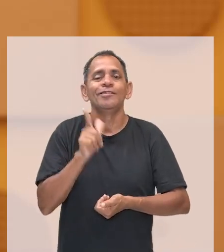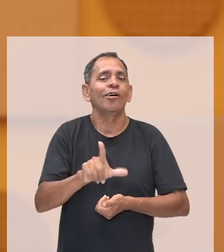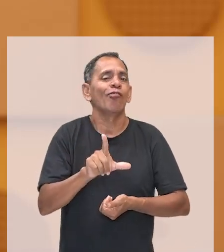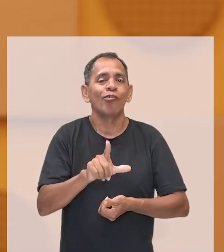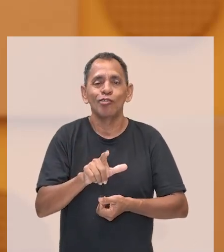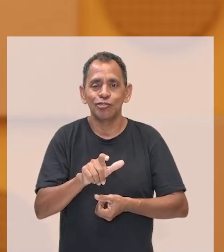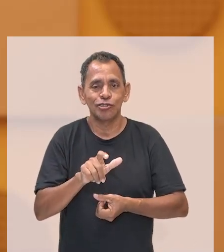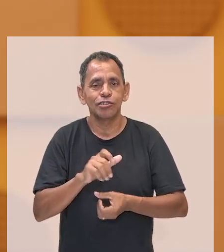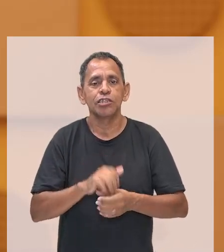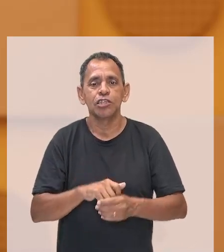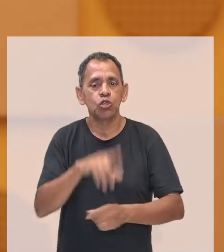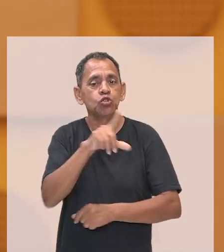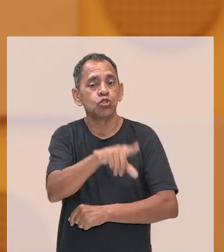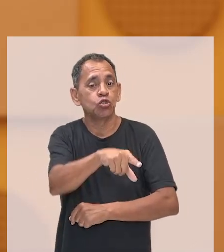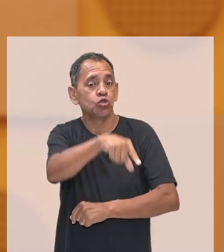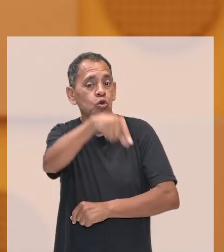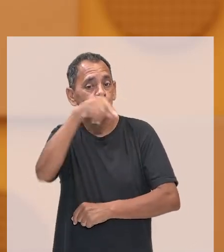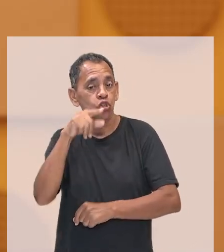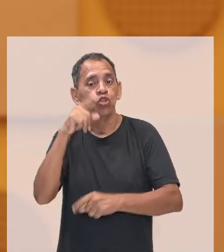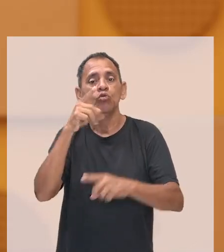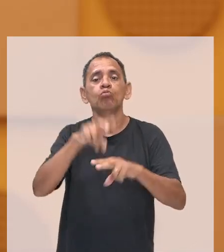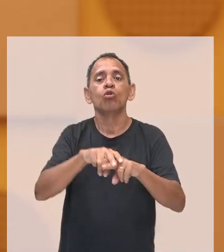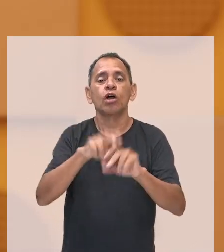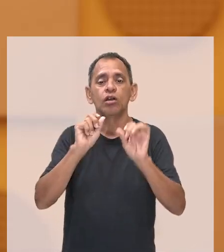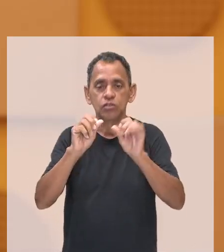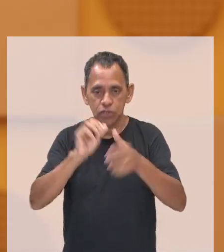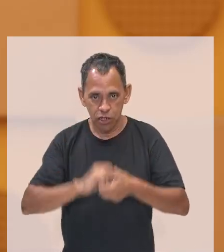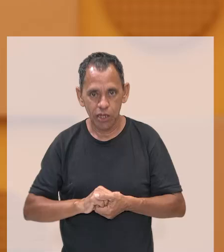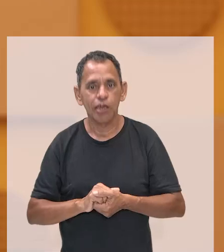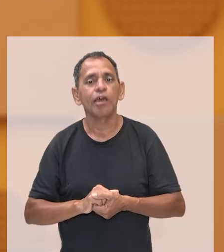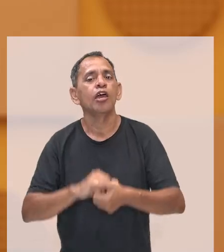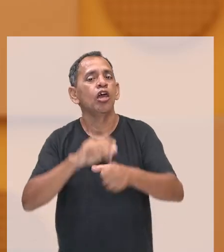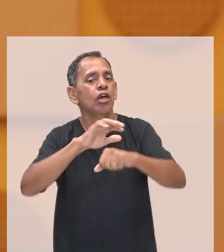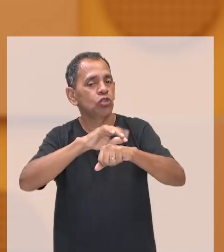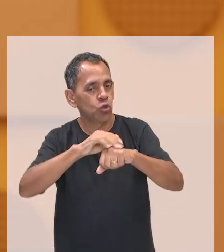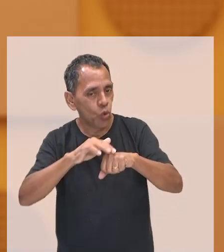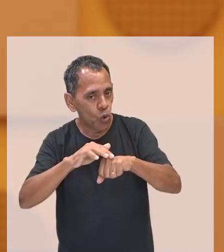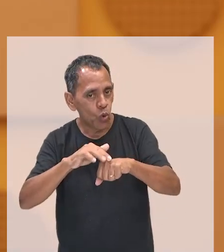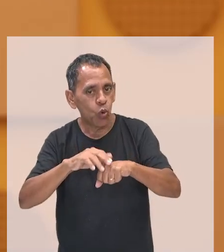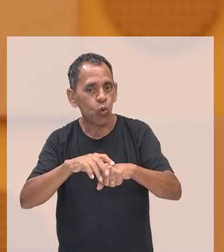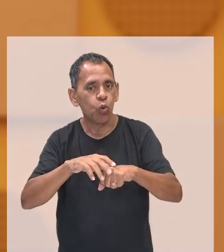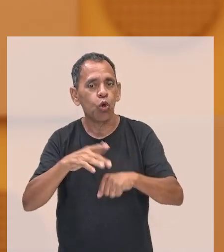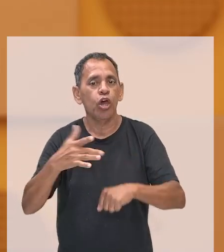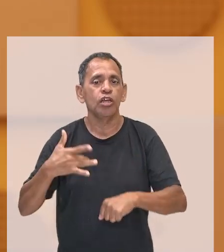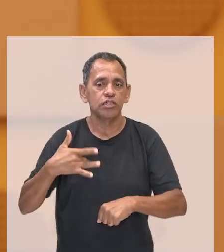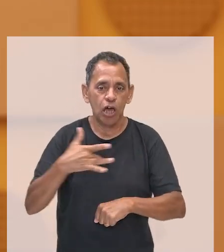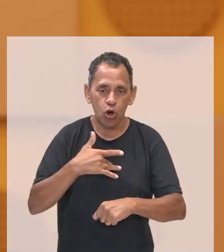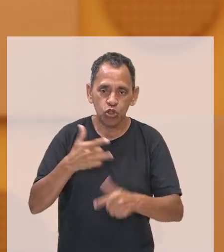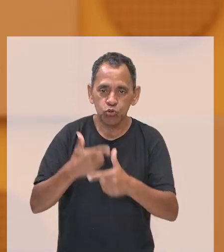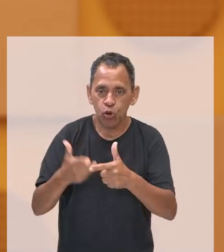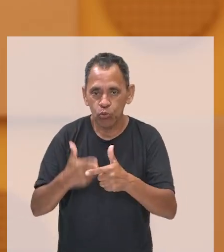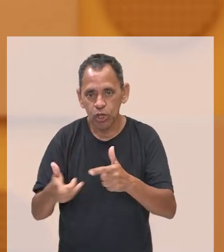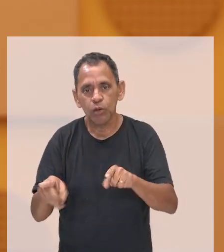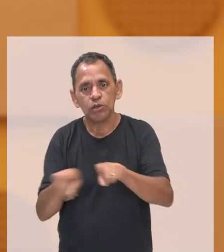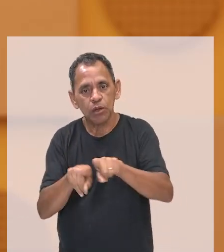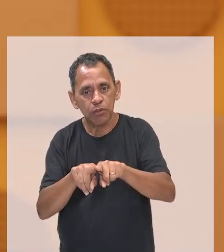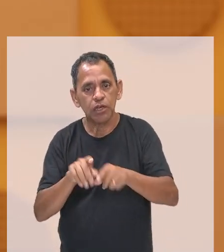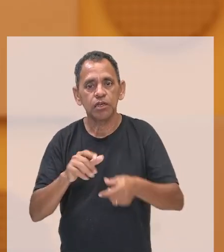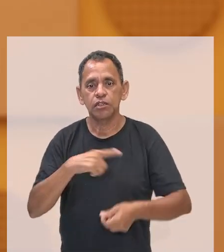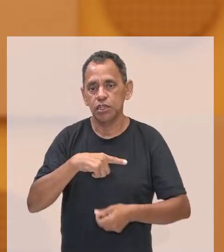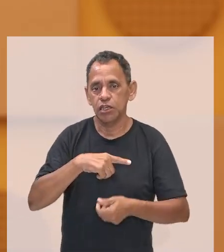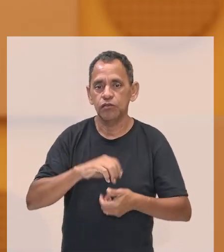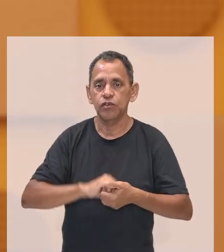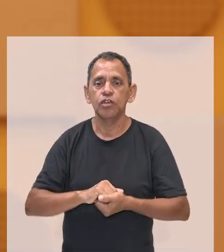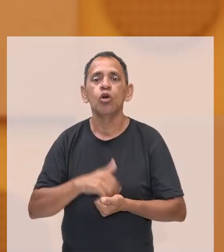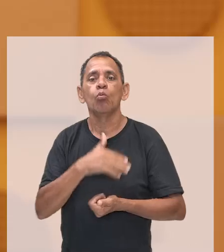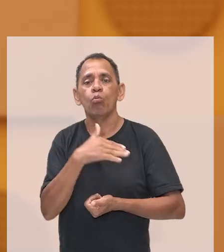assumir o poder por motivos ali de saúde, de situações de saúde que impediram, inclusive, que ele virasse presidente da